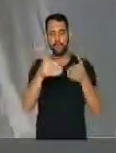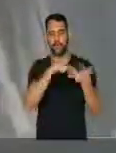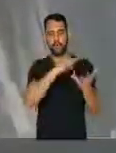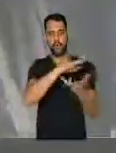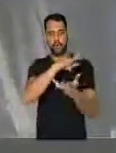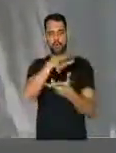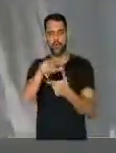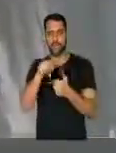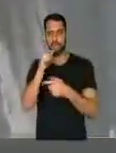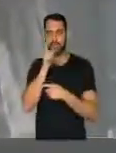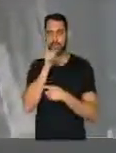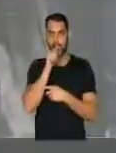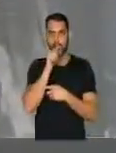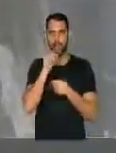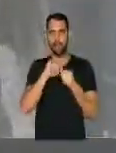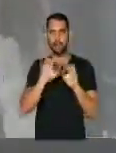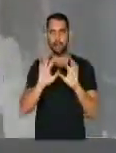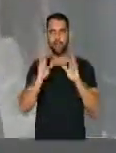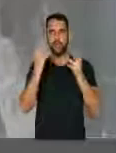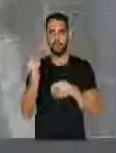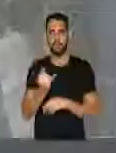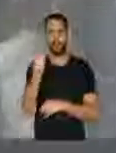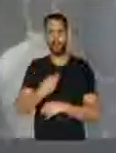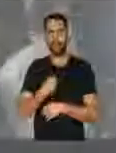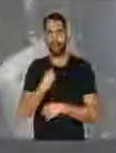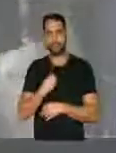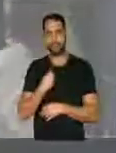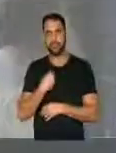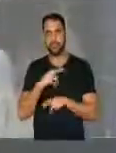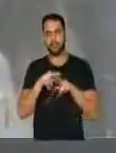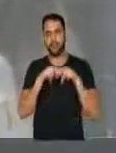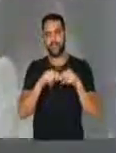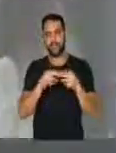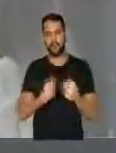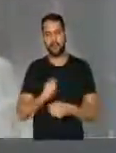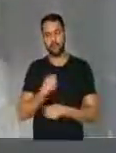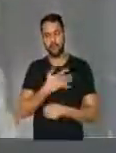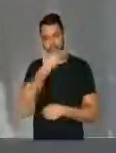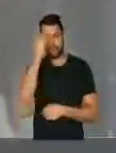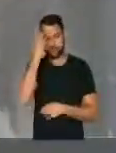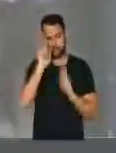Mundial da Água, evento importantíssimo para a sobrevivência da... Obrigado.